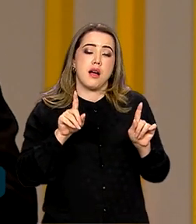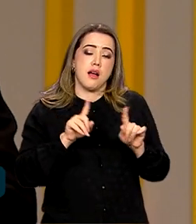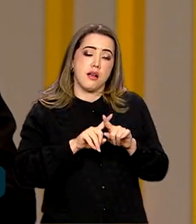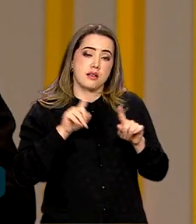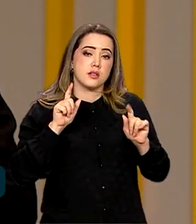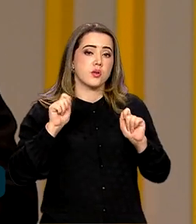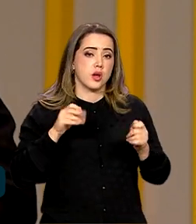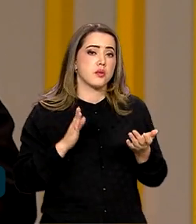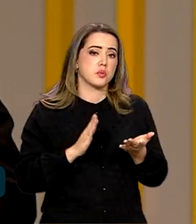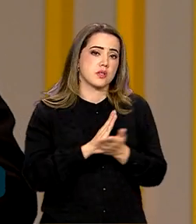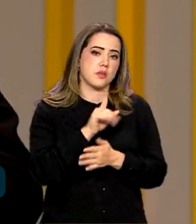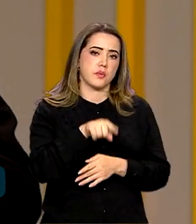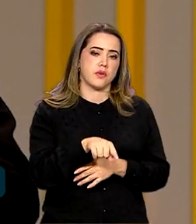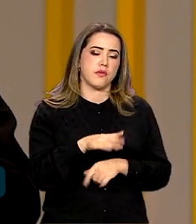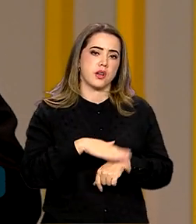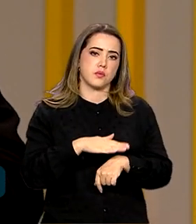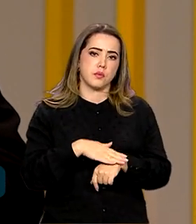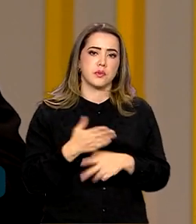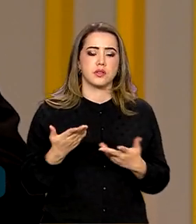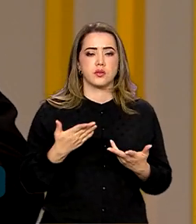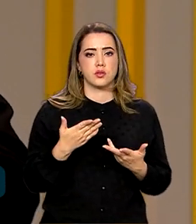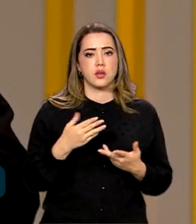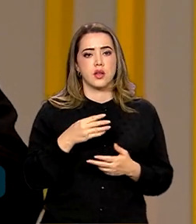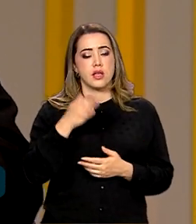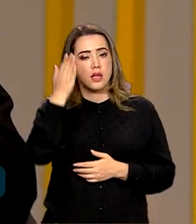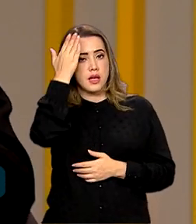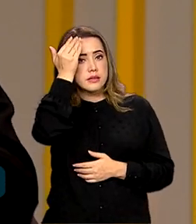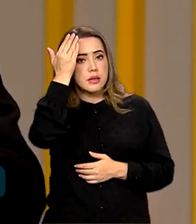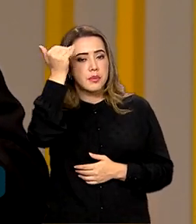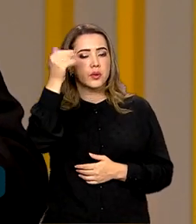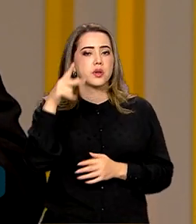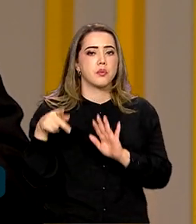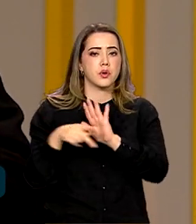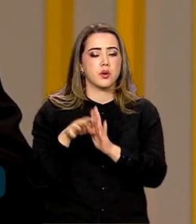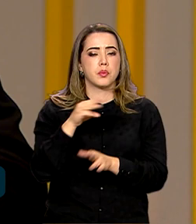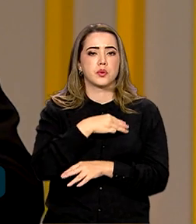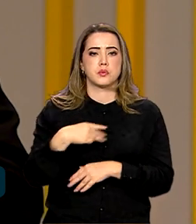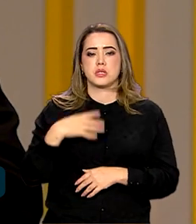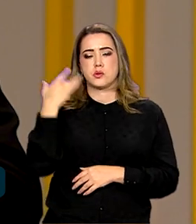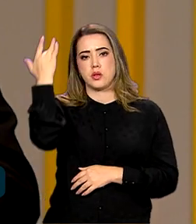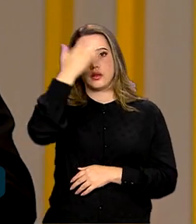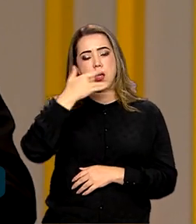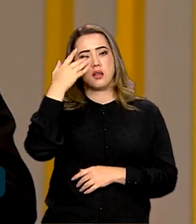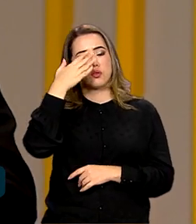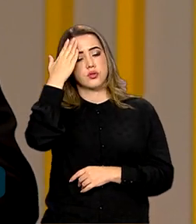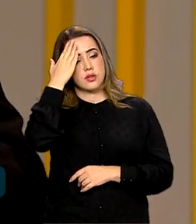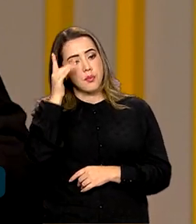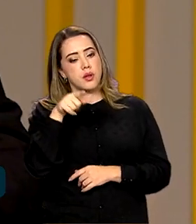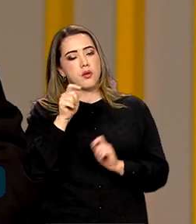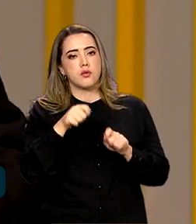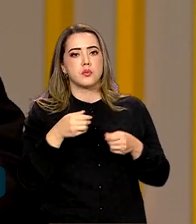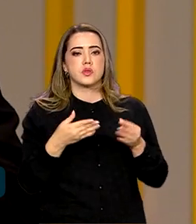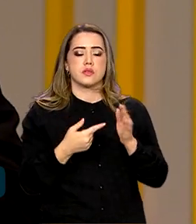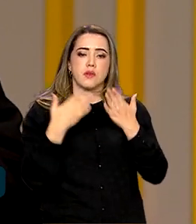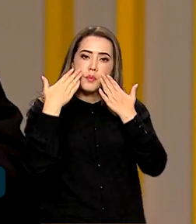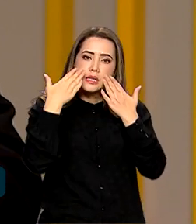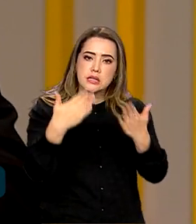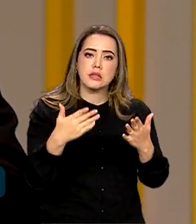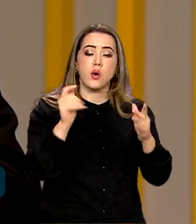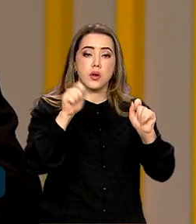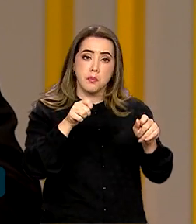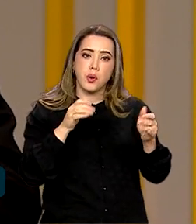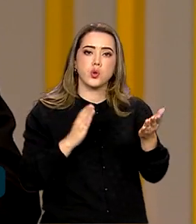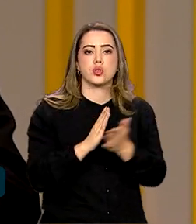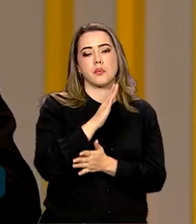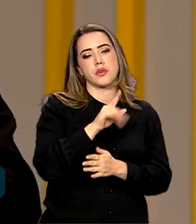nosso ministro da Economia, no sentido de vou colocar na mesa aquilo que é possível ser aprovado, né, e que já é um avanço,